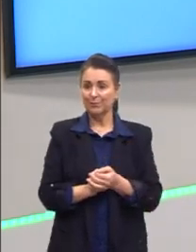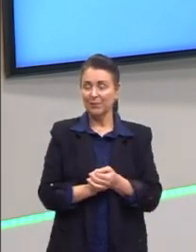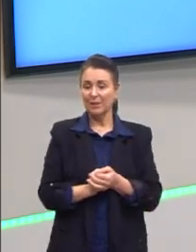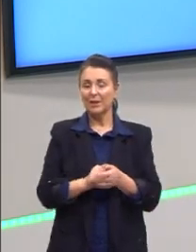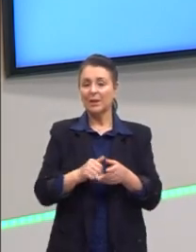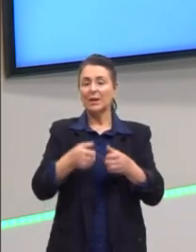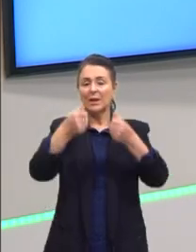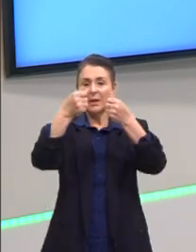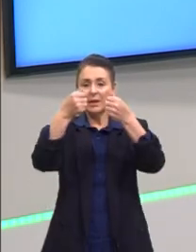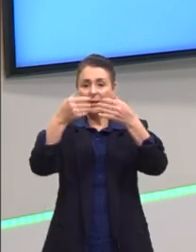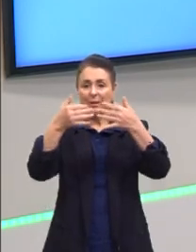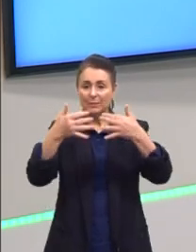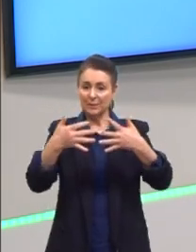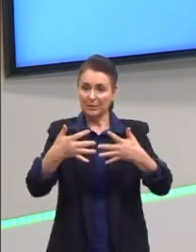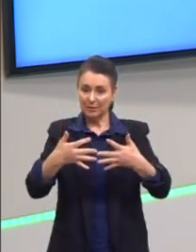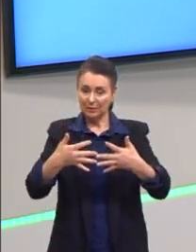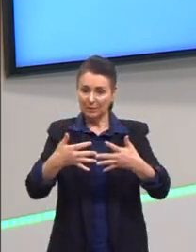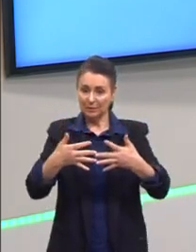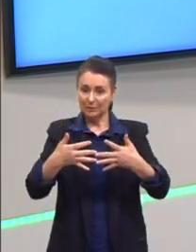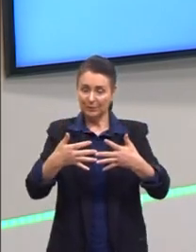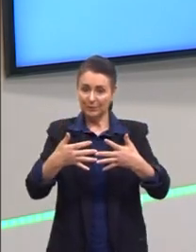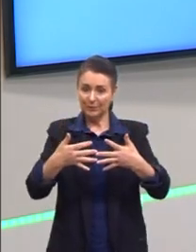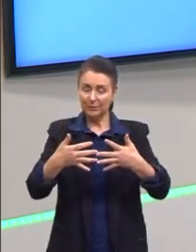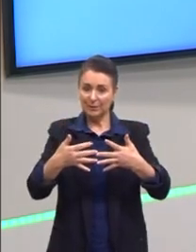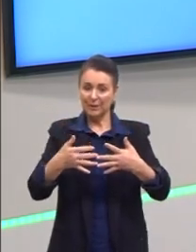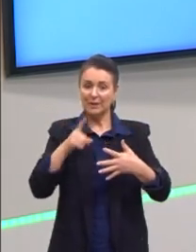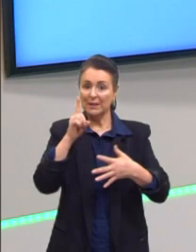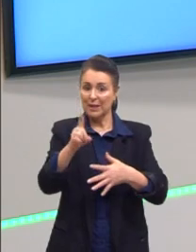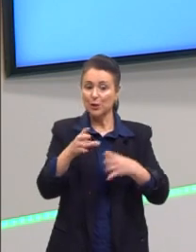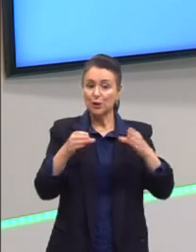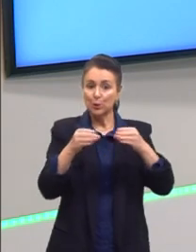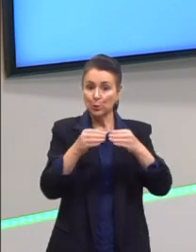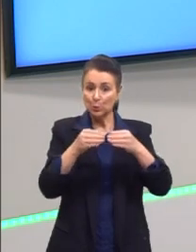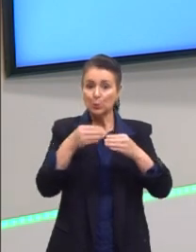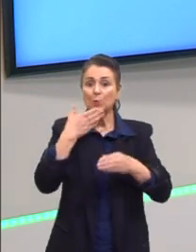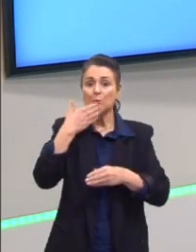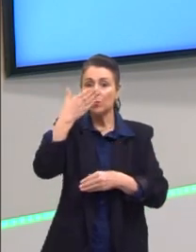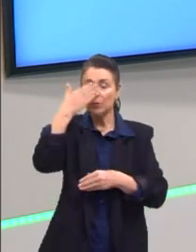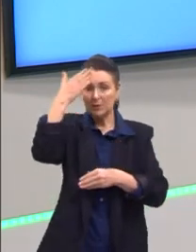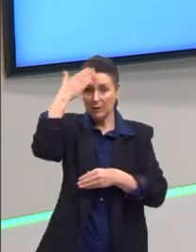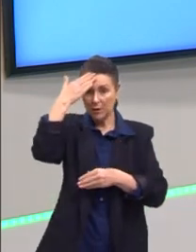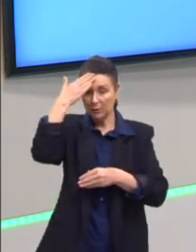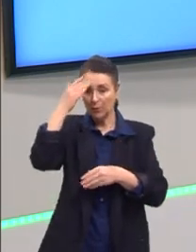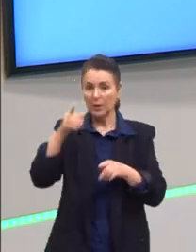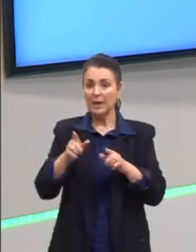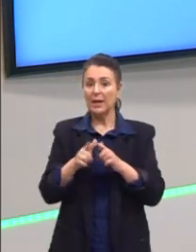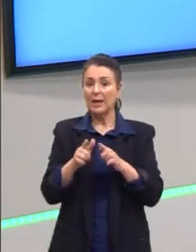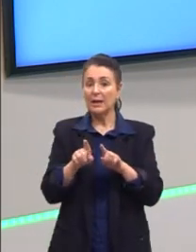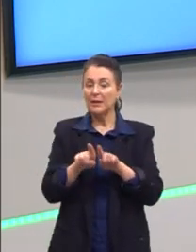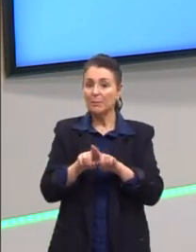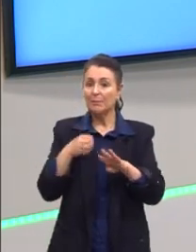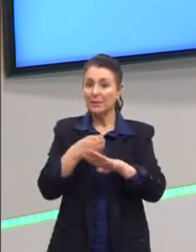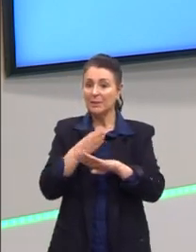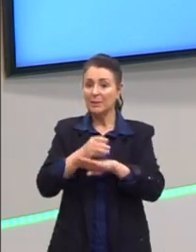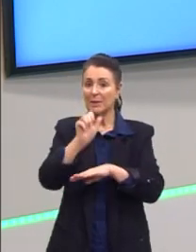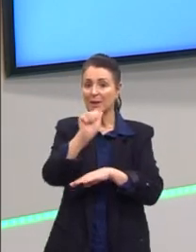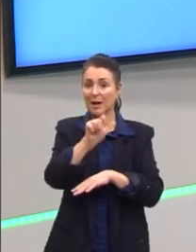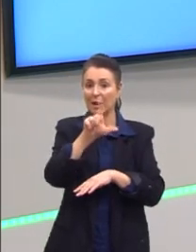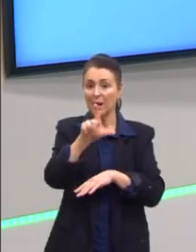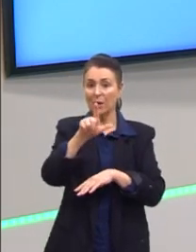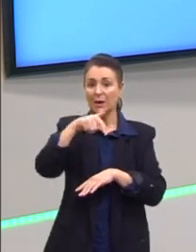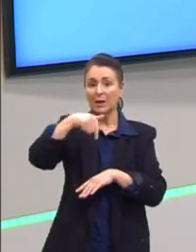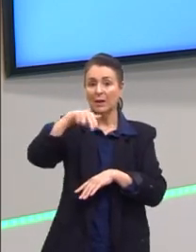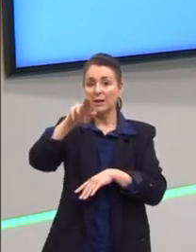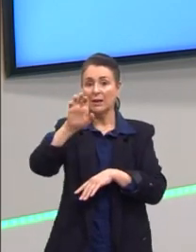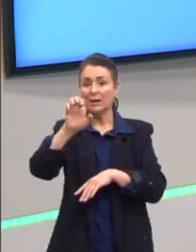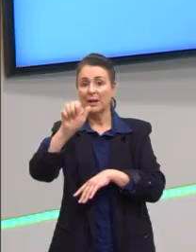Falando exatamente desse Estado Islâmico. Ele é um braço, uma dissidência da Al-Qaeda. A Al-Qaeda, gente lembra